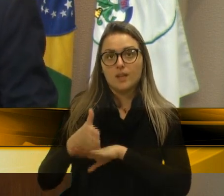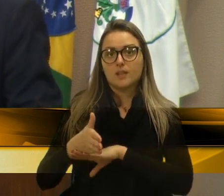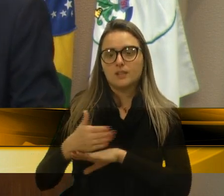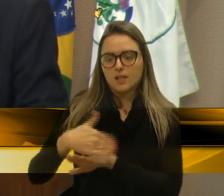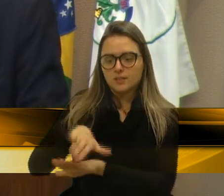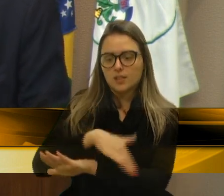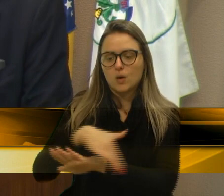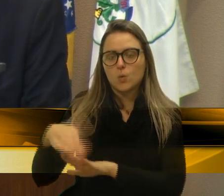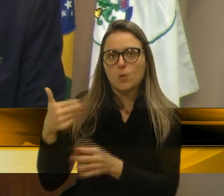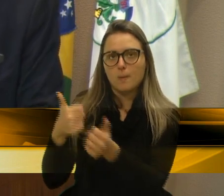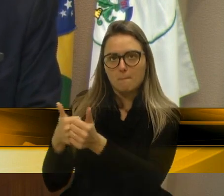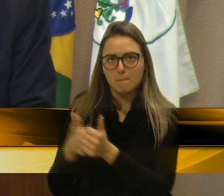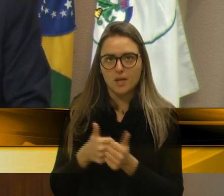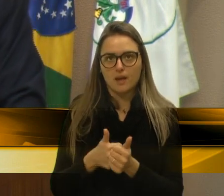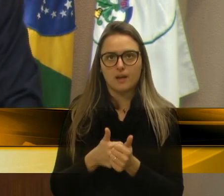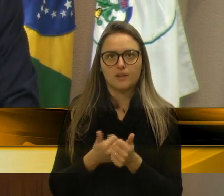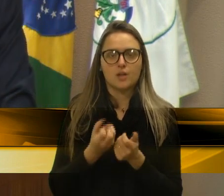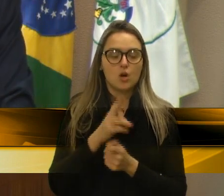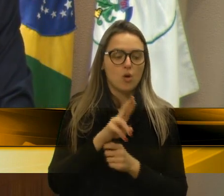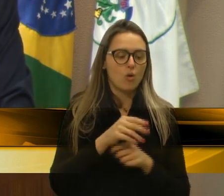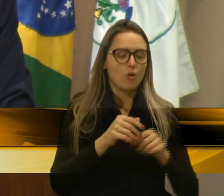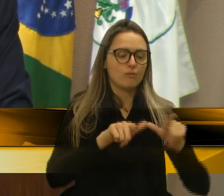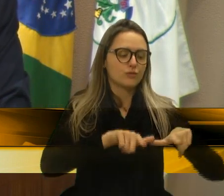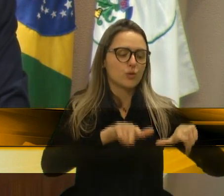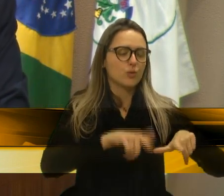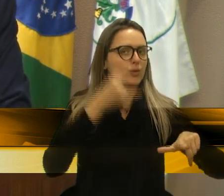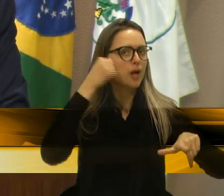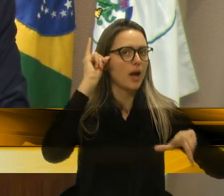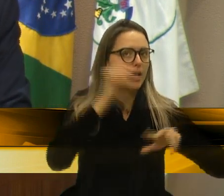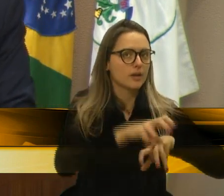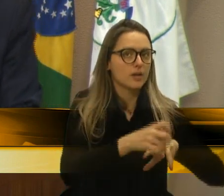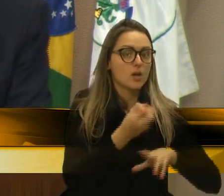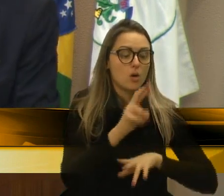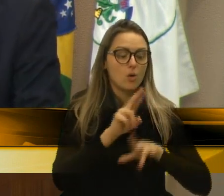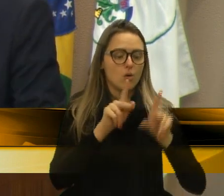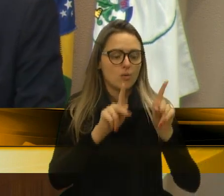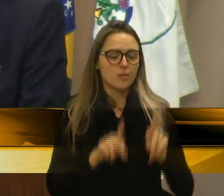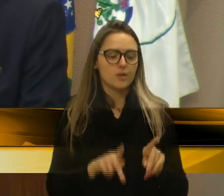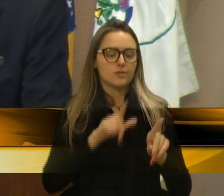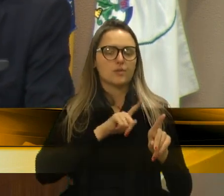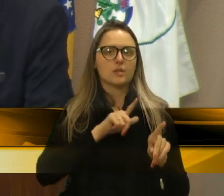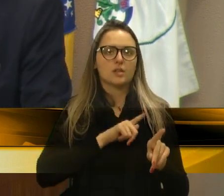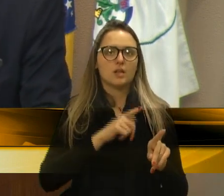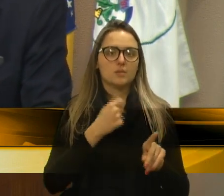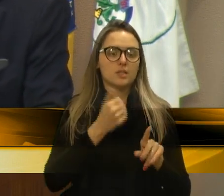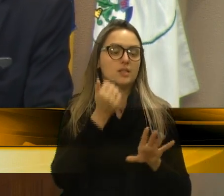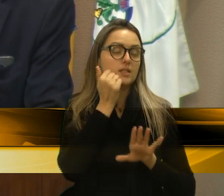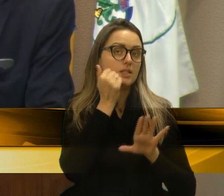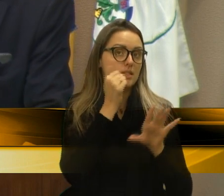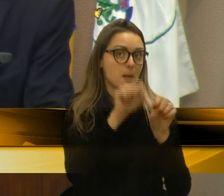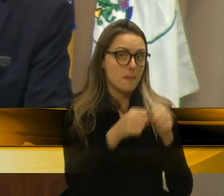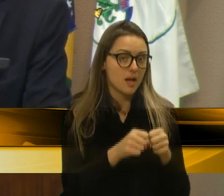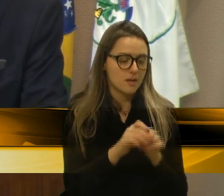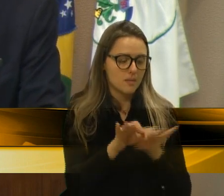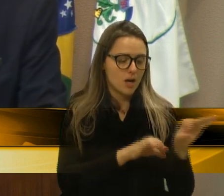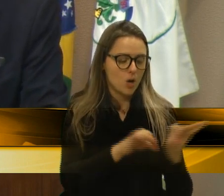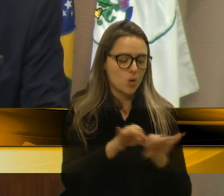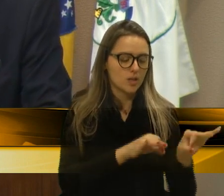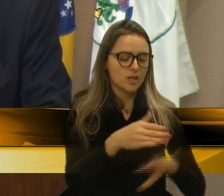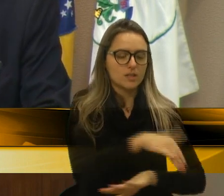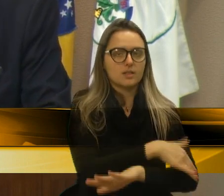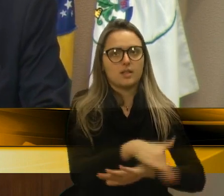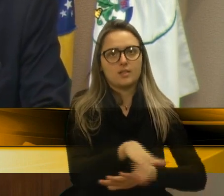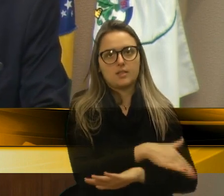naquele sítio, enfim, lá naquele produtor, que precisa, descer o cascário, para tirar seus produtos,